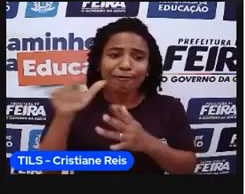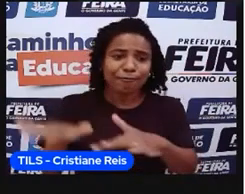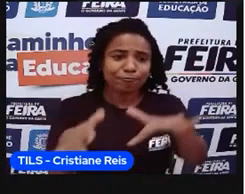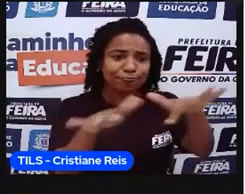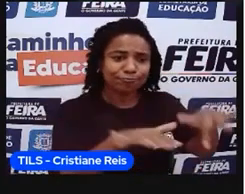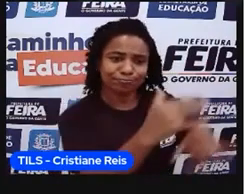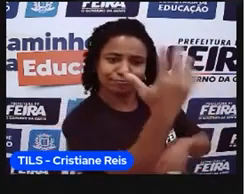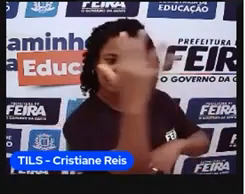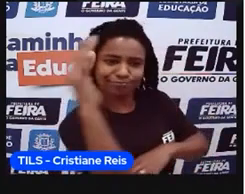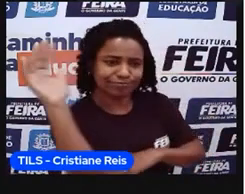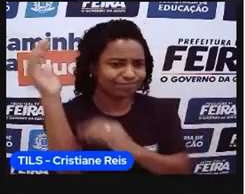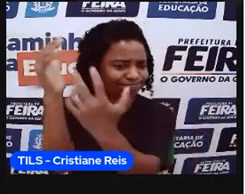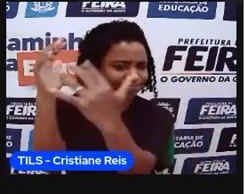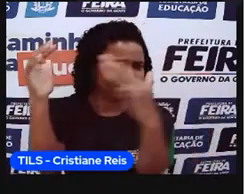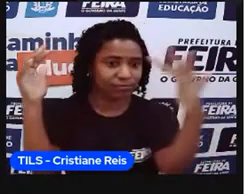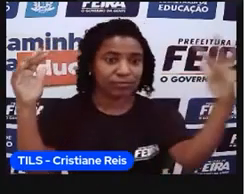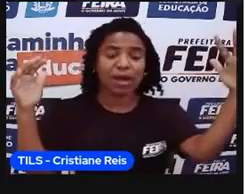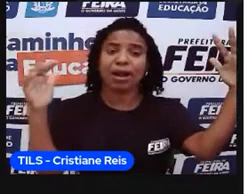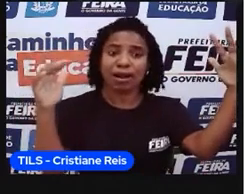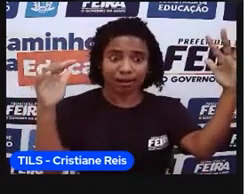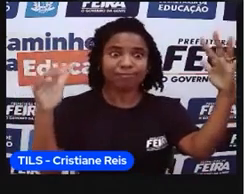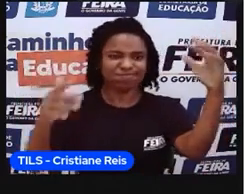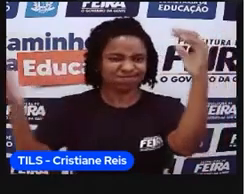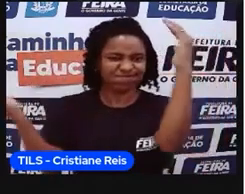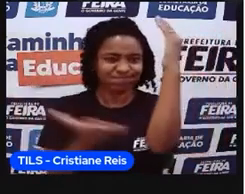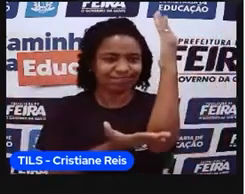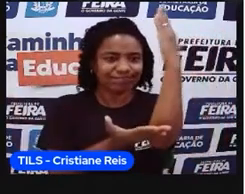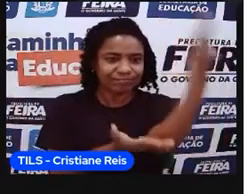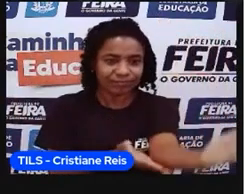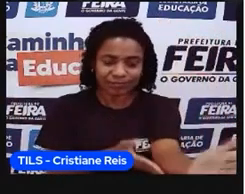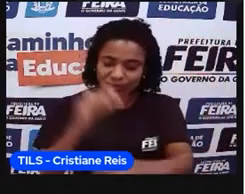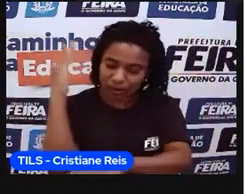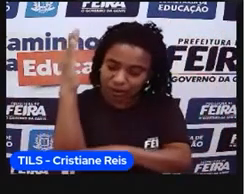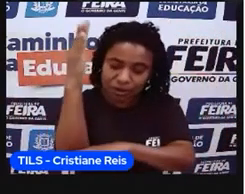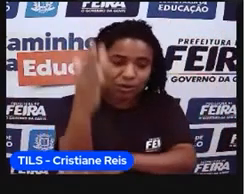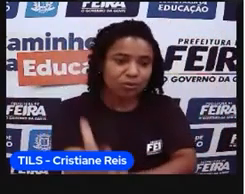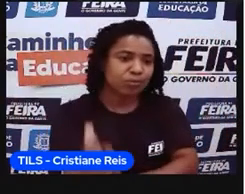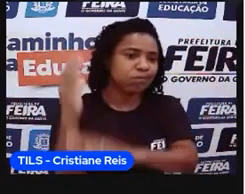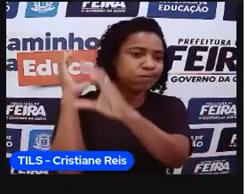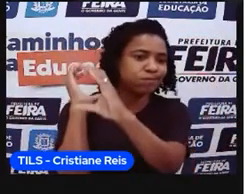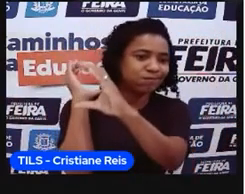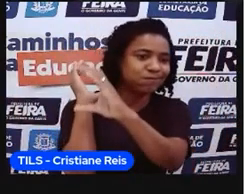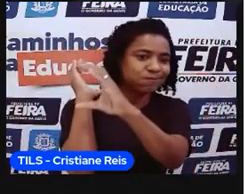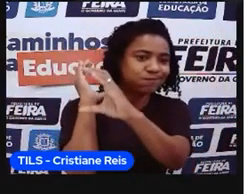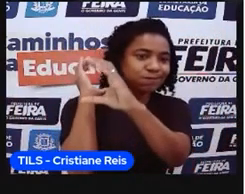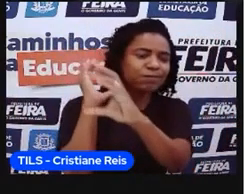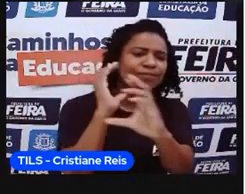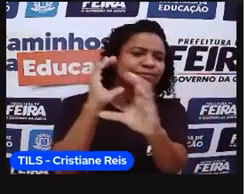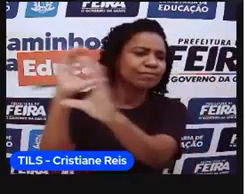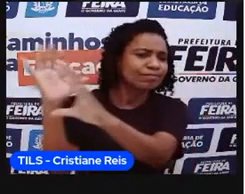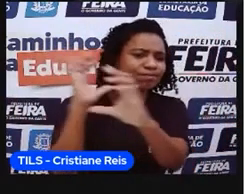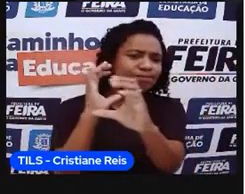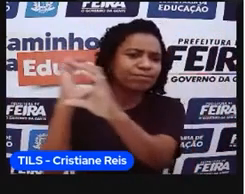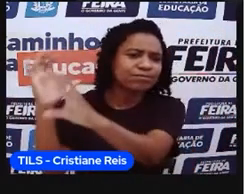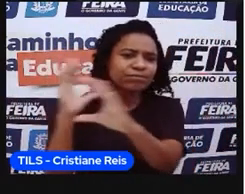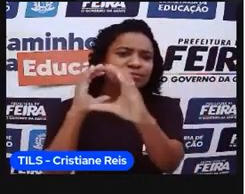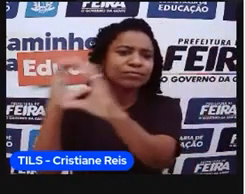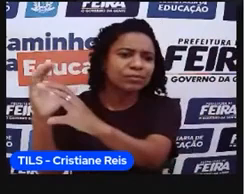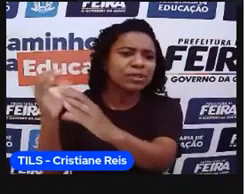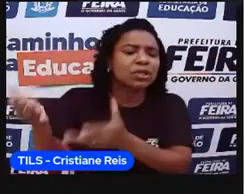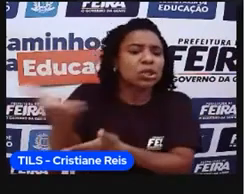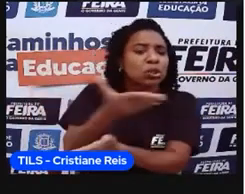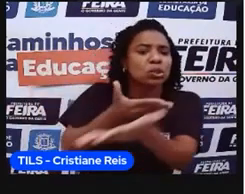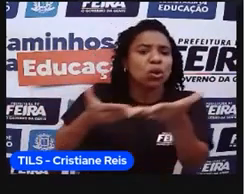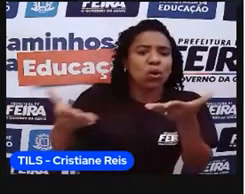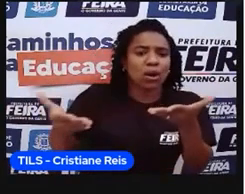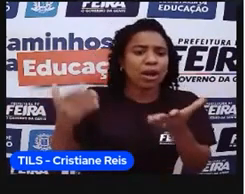madeira. E essa extração dessa madeira, o serviço deles, eram pagos através do escambo, ou seja, de trocas, né? Eles davam as